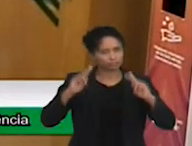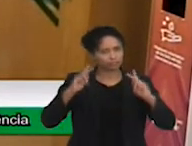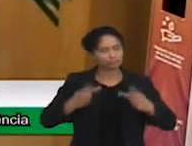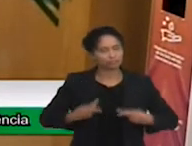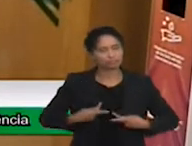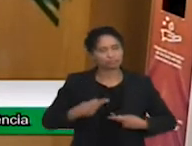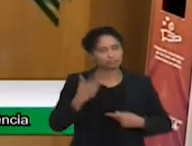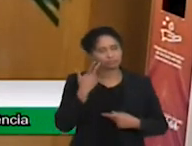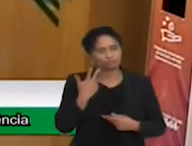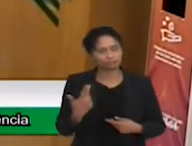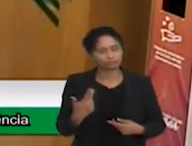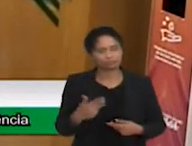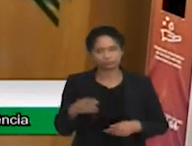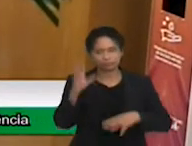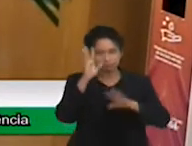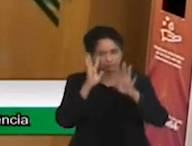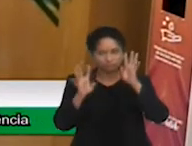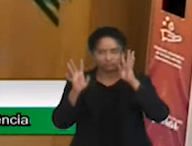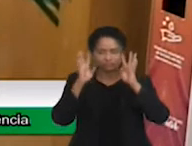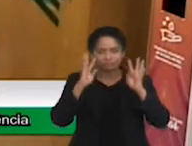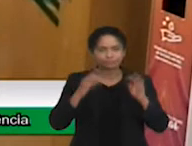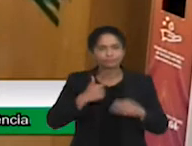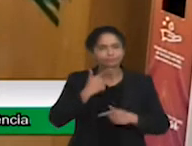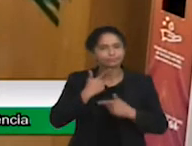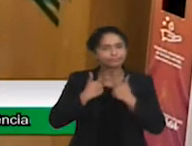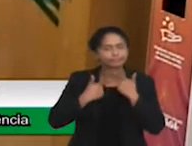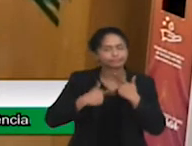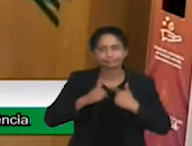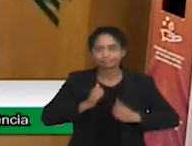que têm sonho, desejos,